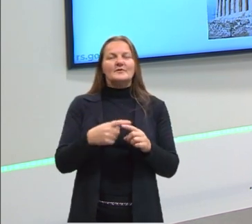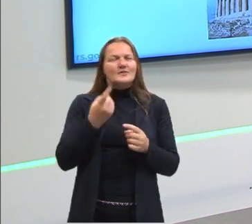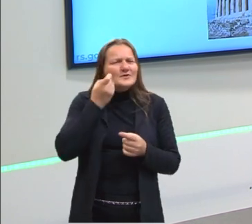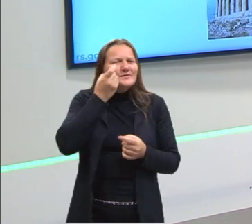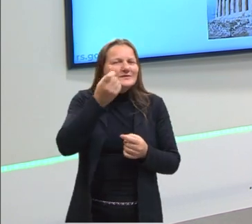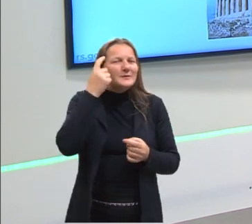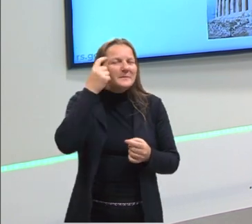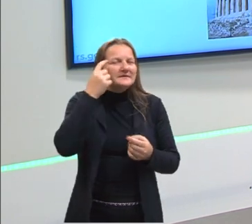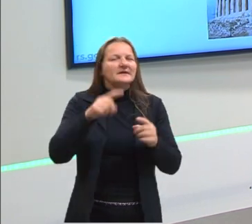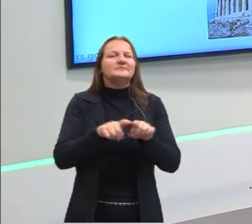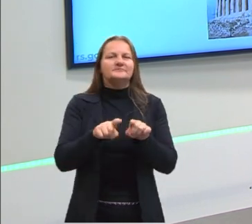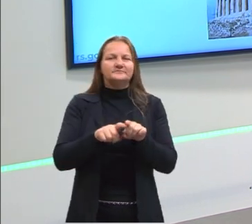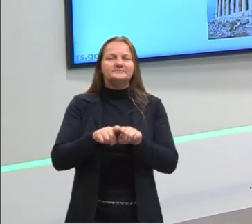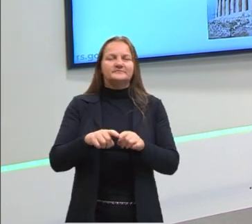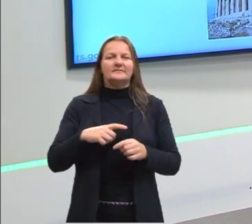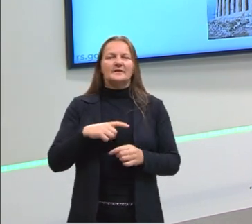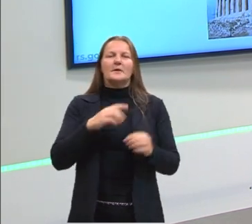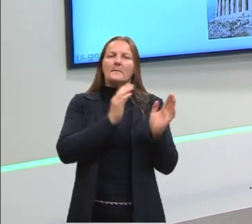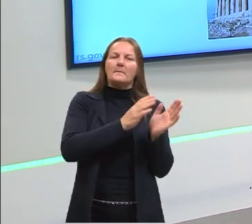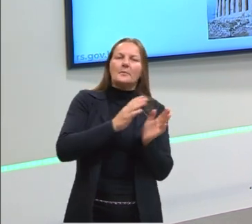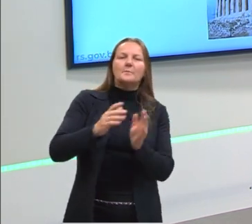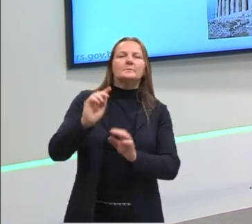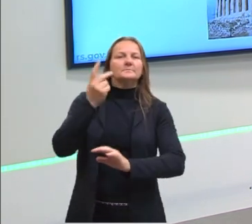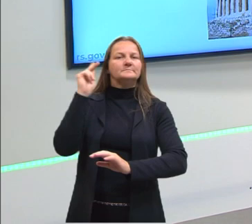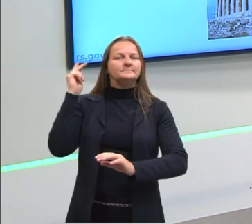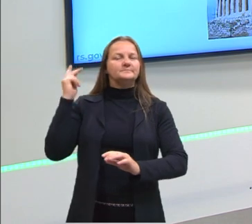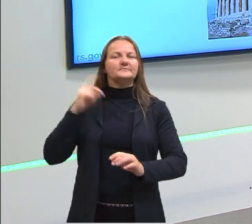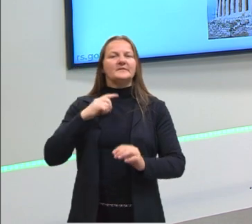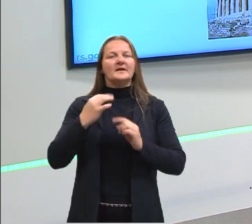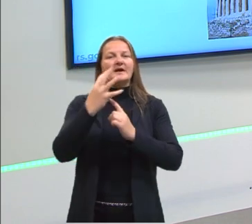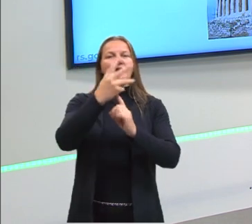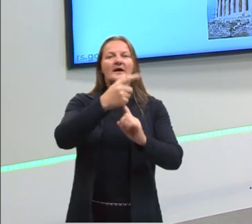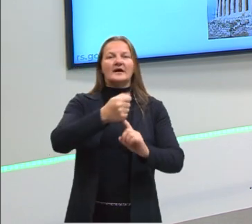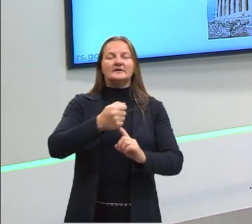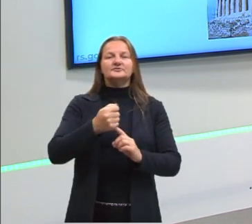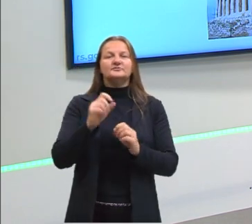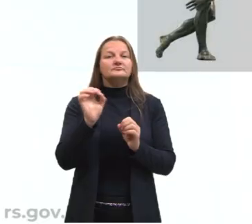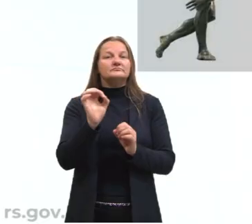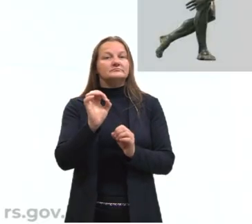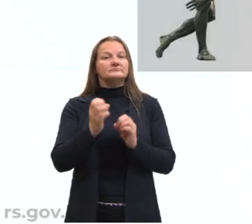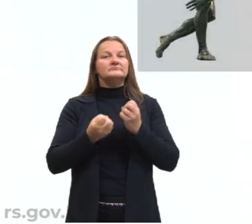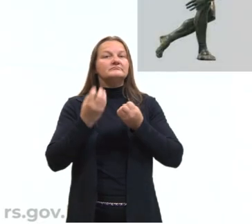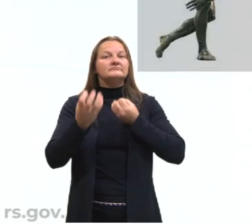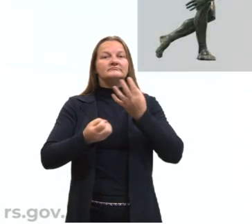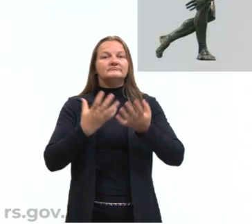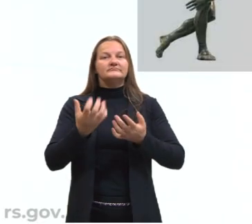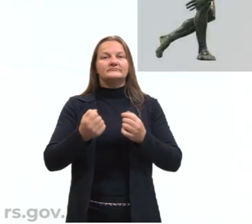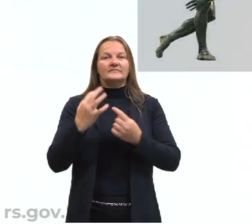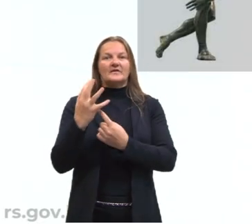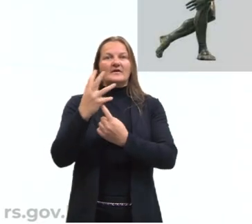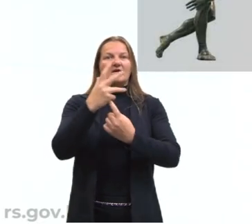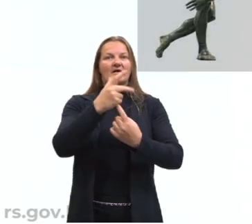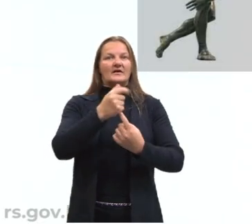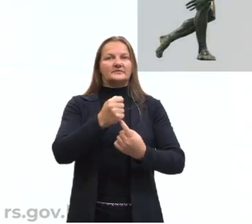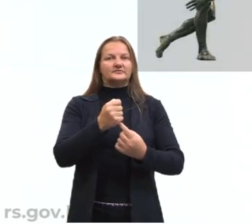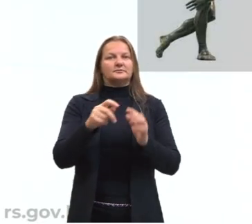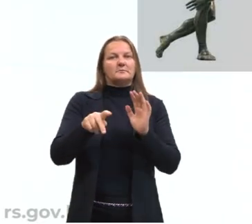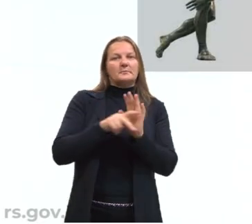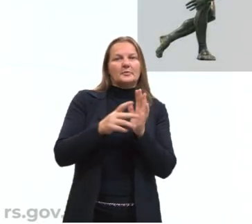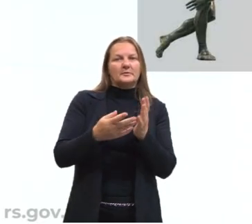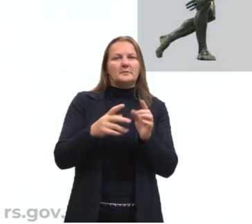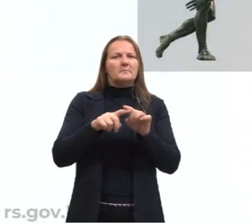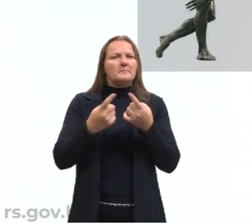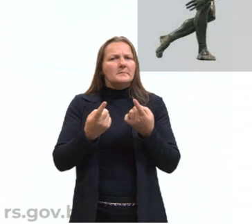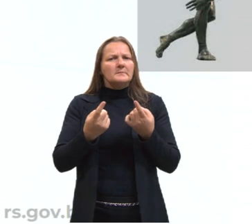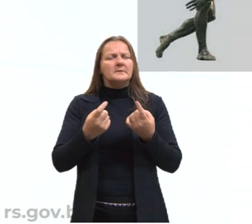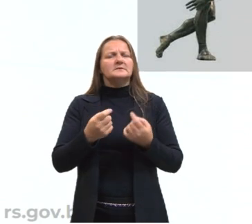pensar que ainda neste período da história, a arte não se expressa como arte em si, mas sim